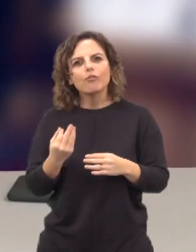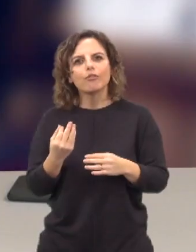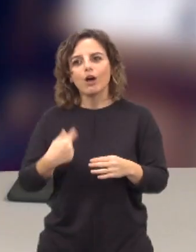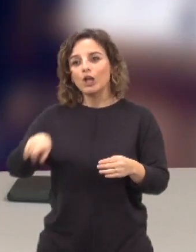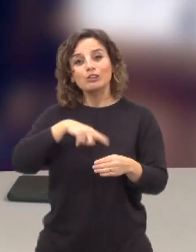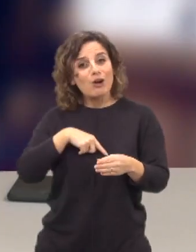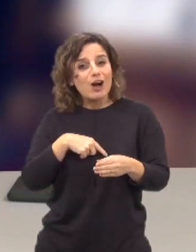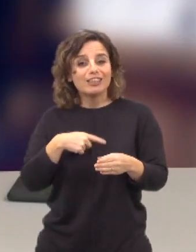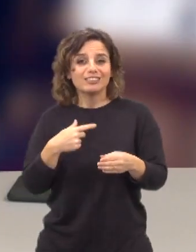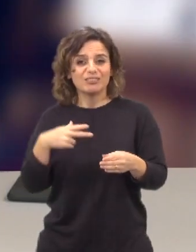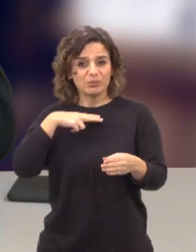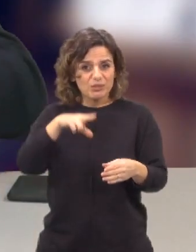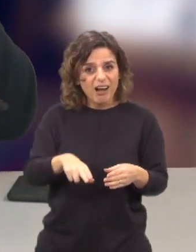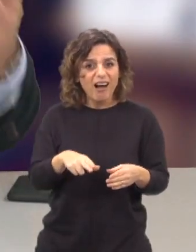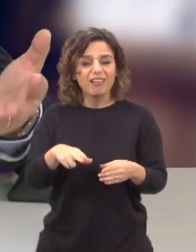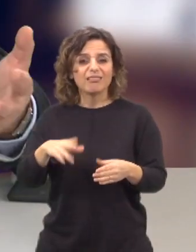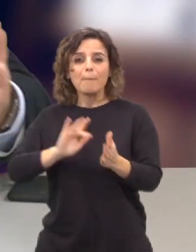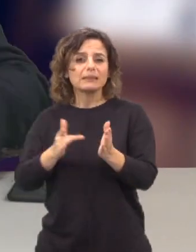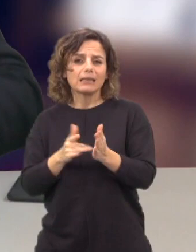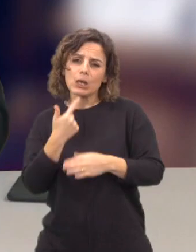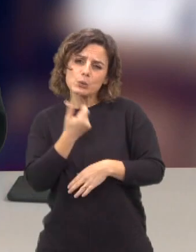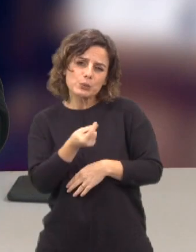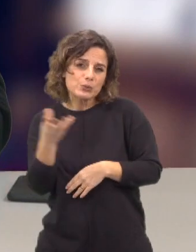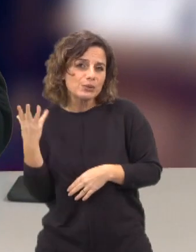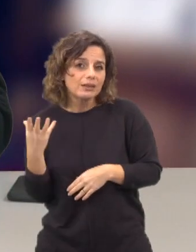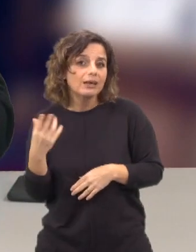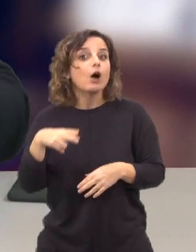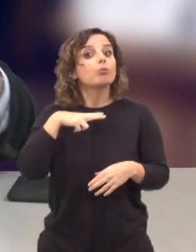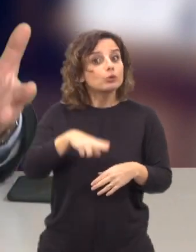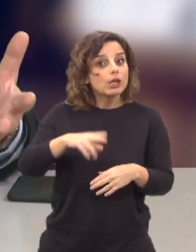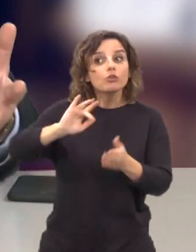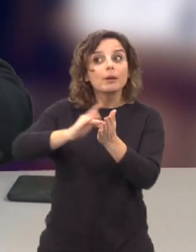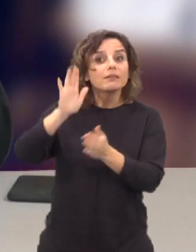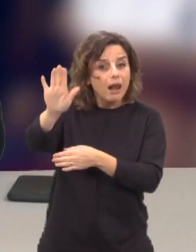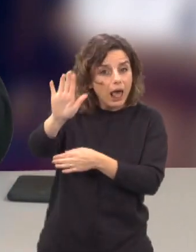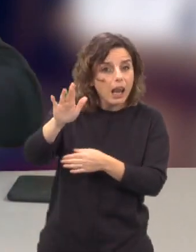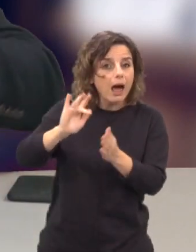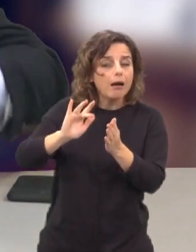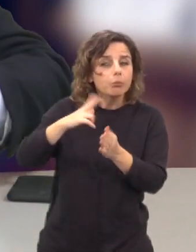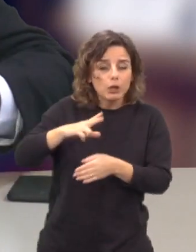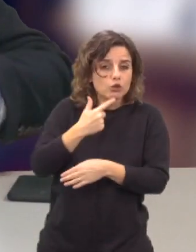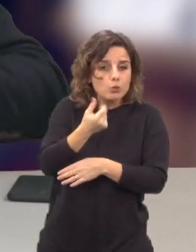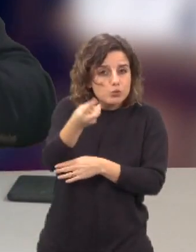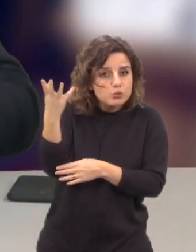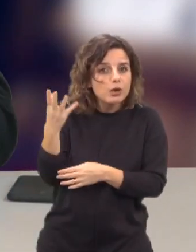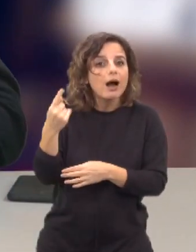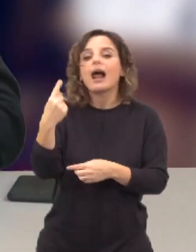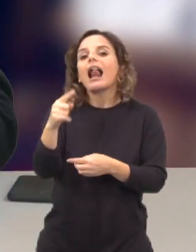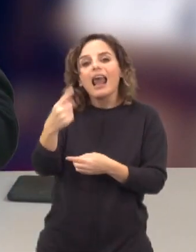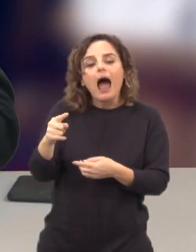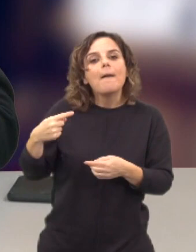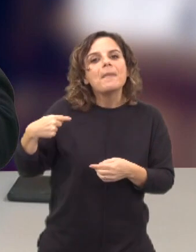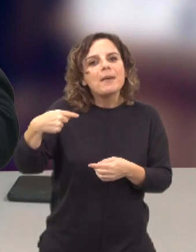porque temos entre nós uma comunidade brasileira muito numerosa, temos também muitos portugueses e no Brasil temos correspondentes que, enfim, regularmente,